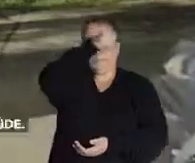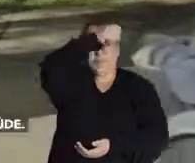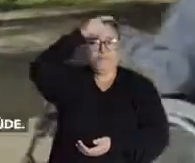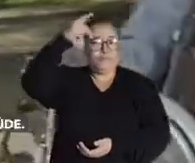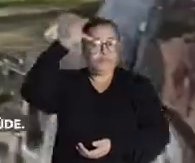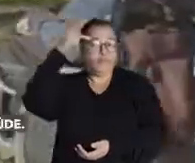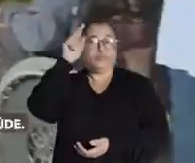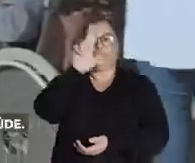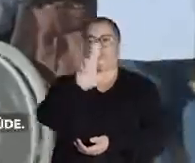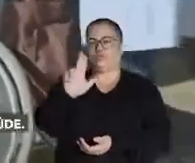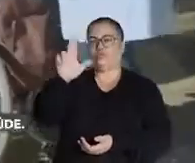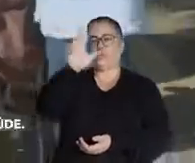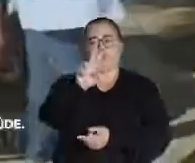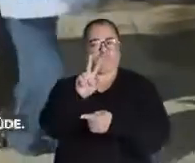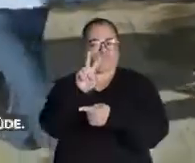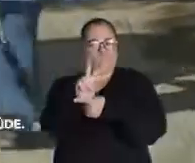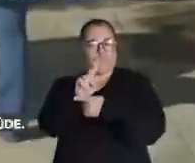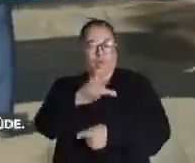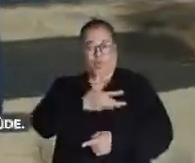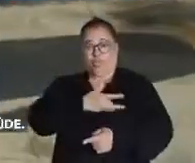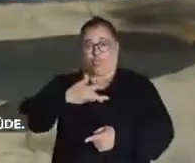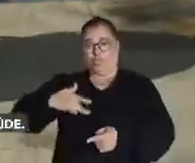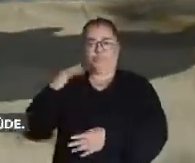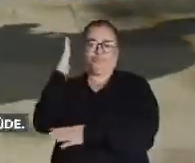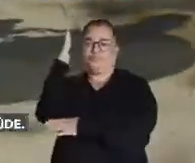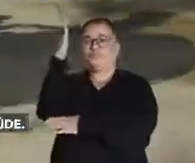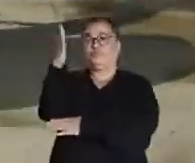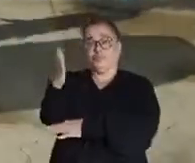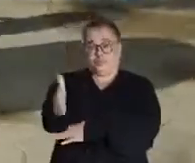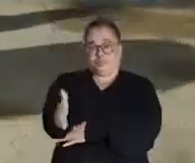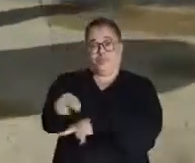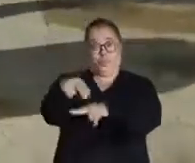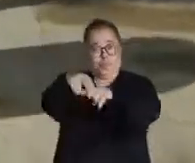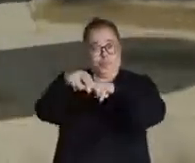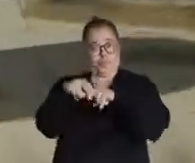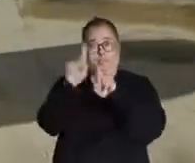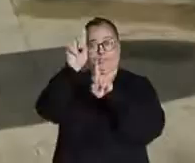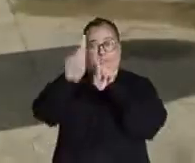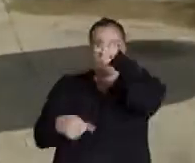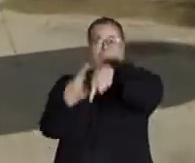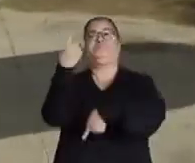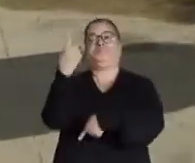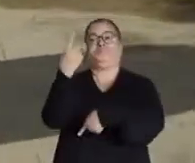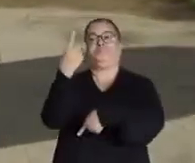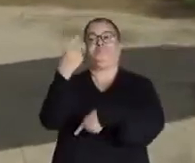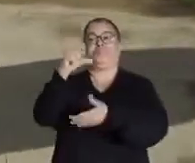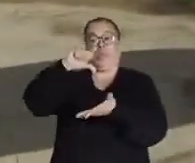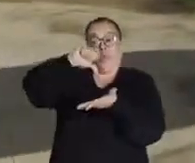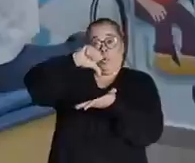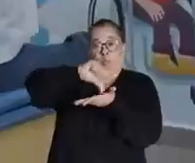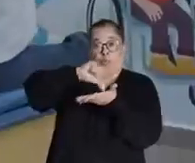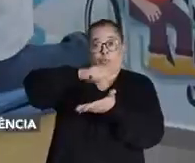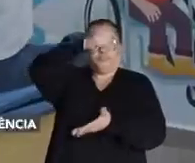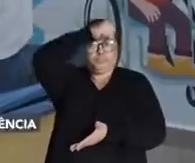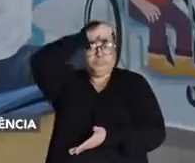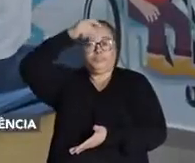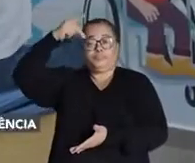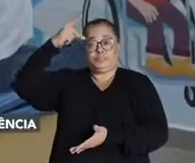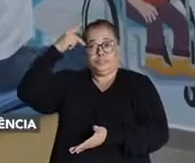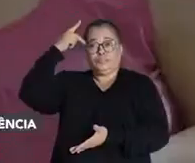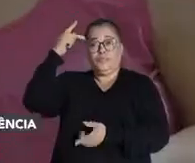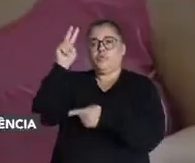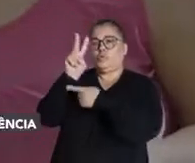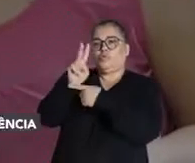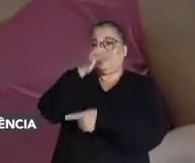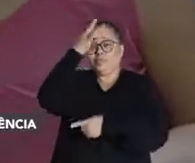A Prefeitura de Uberlândia não para de investir na saúde. É por isso que ela não para de avançar. O Campus